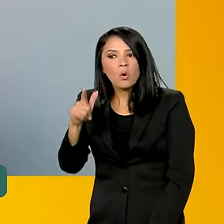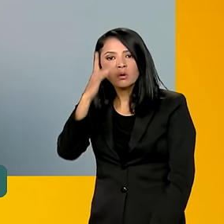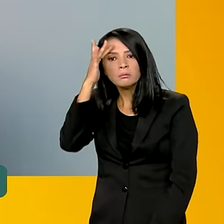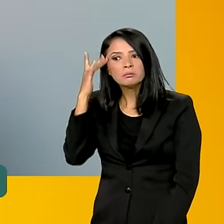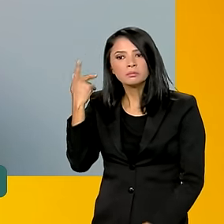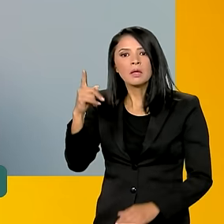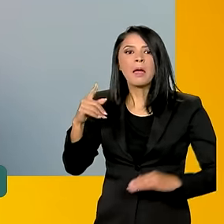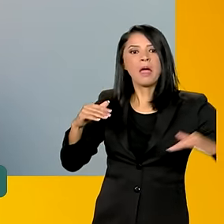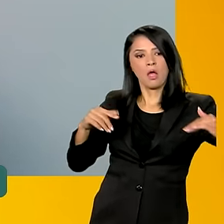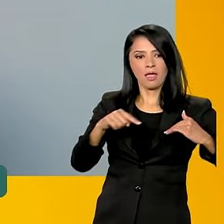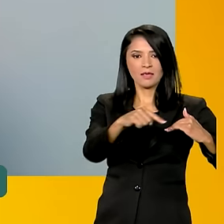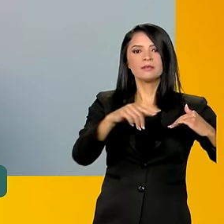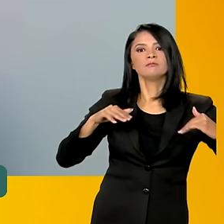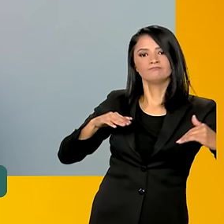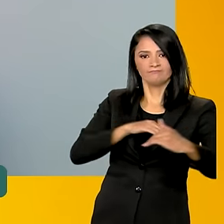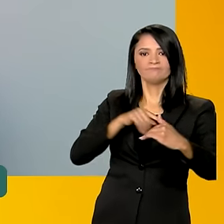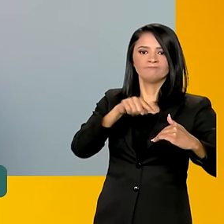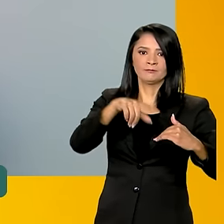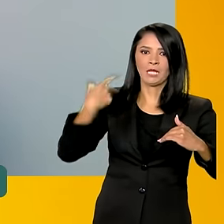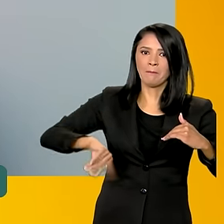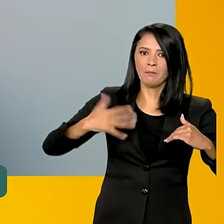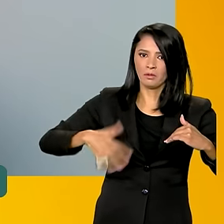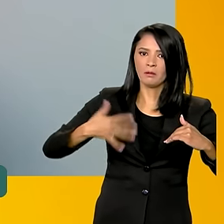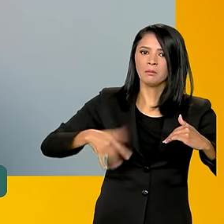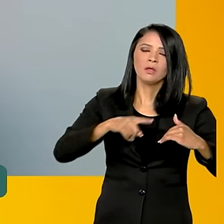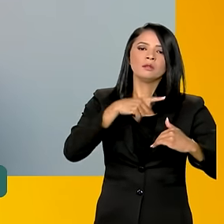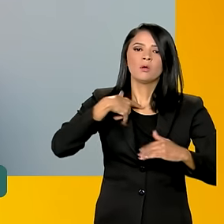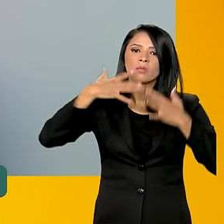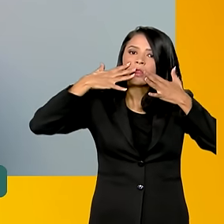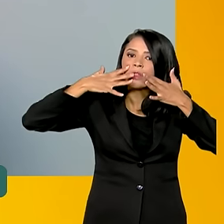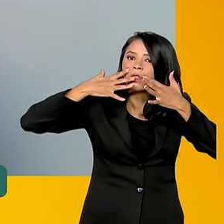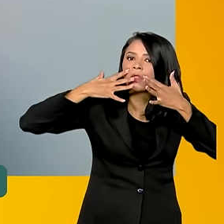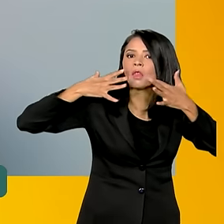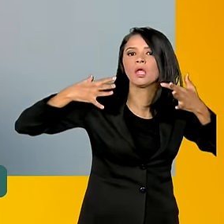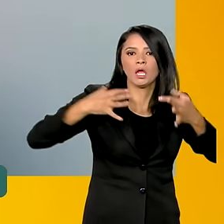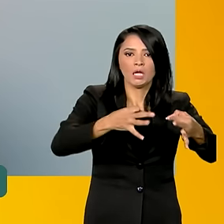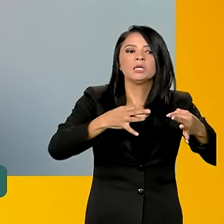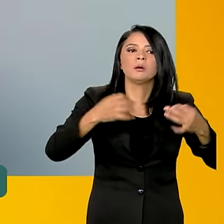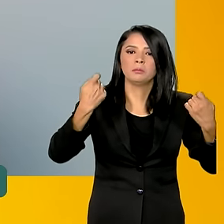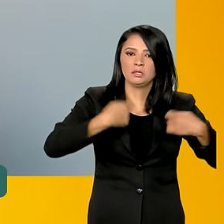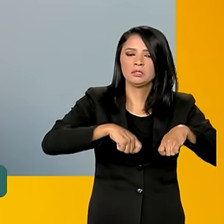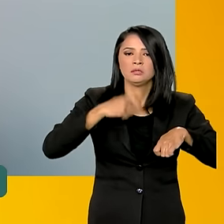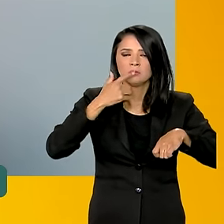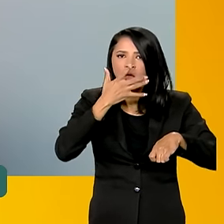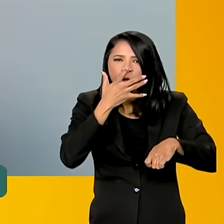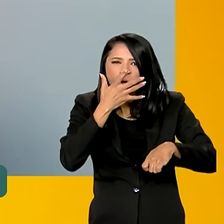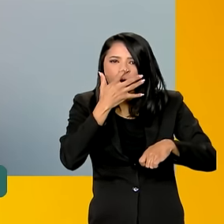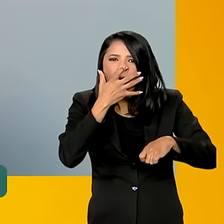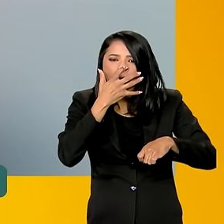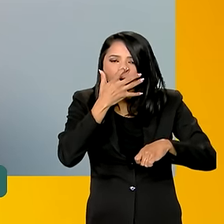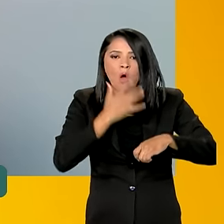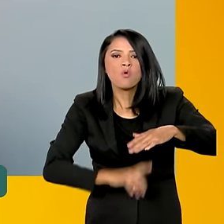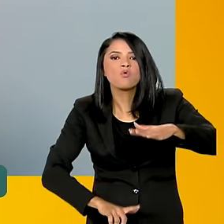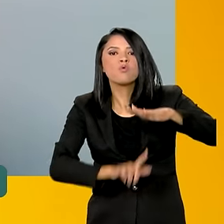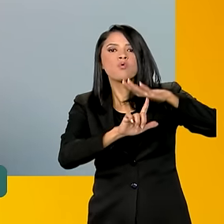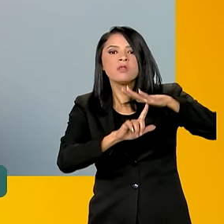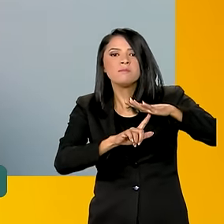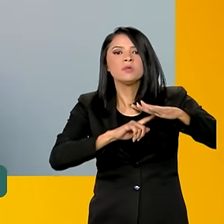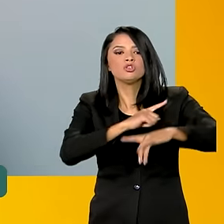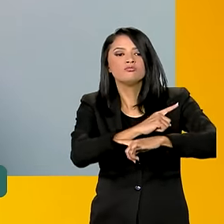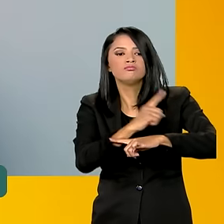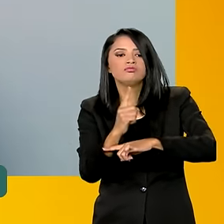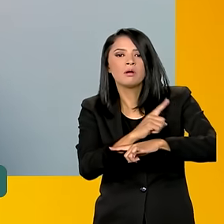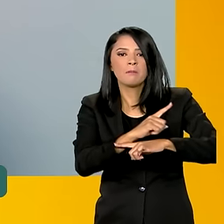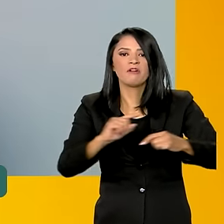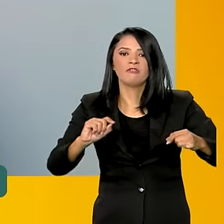condutor, que vem no sentido contrário. Então, prestar atenção, observar o limite de velocidade da via para